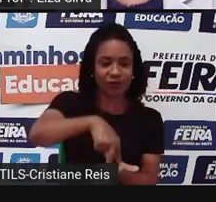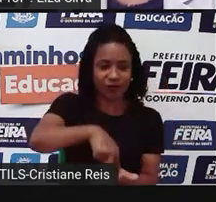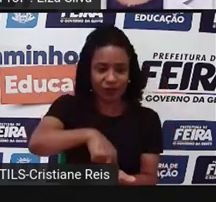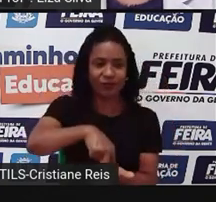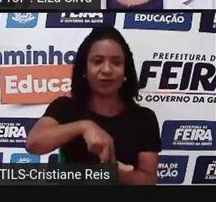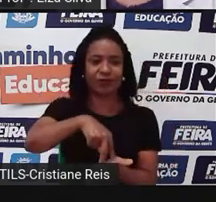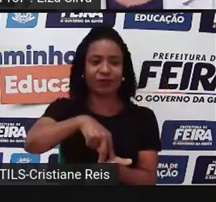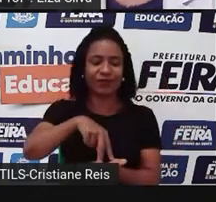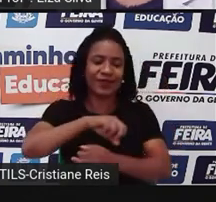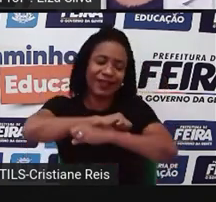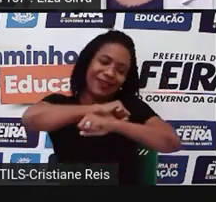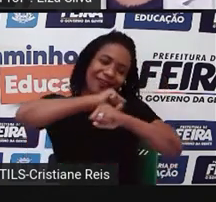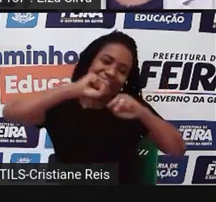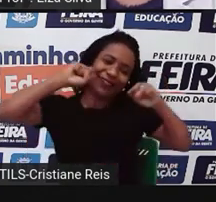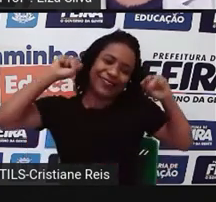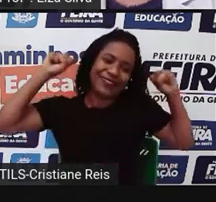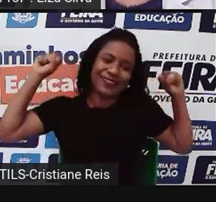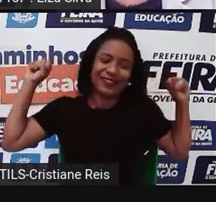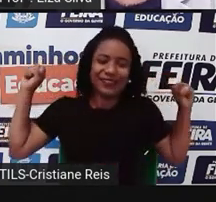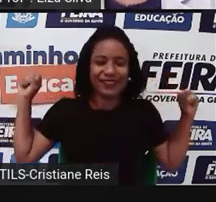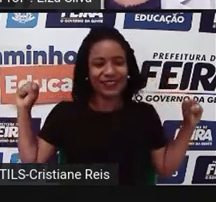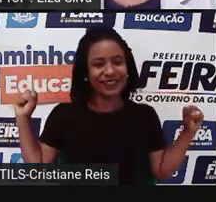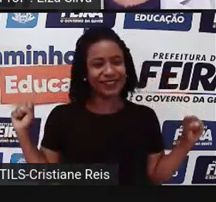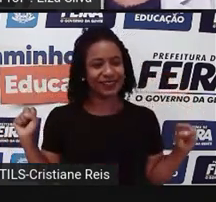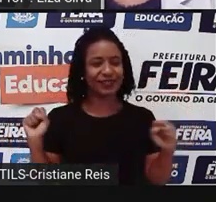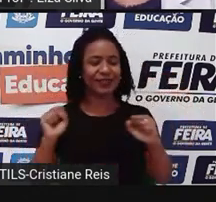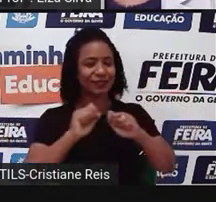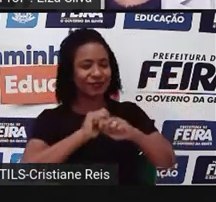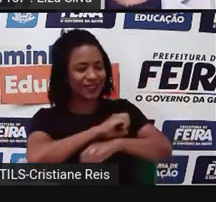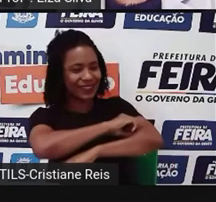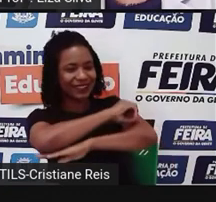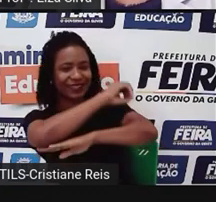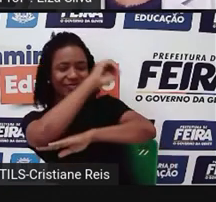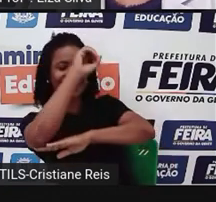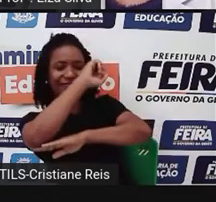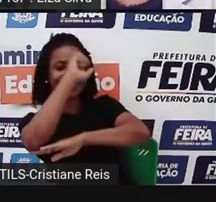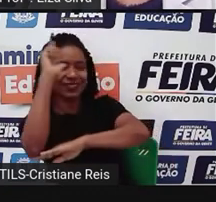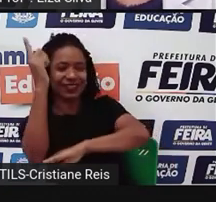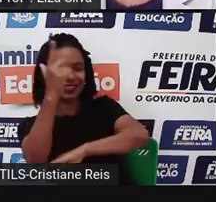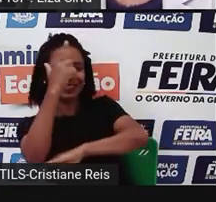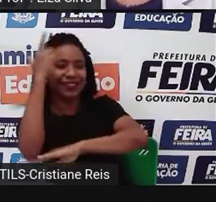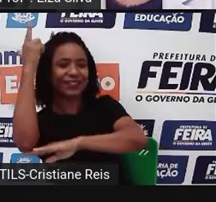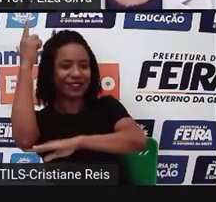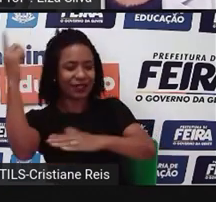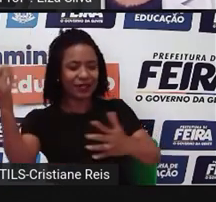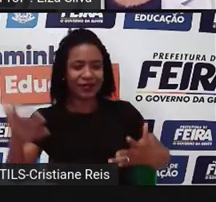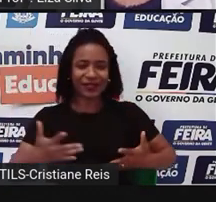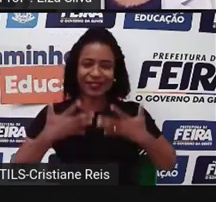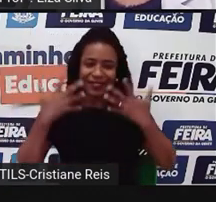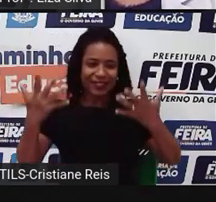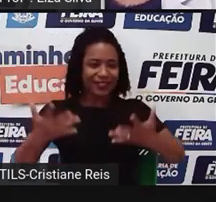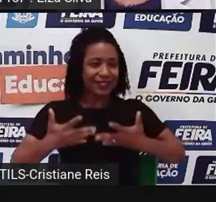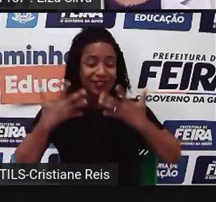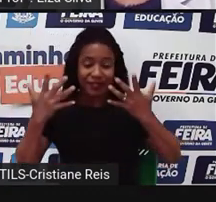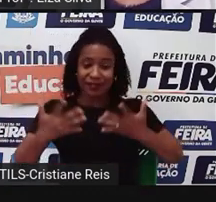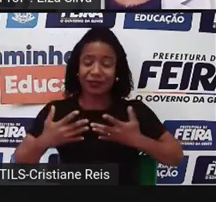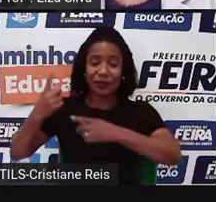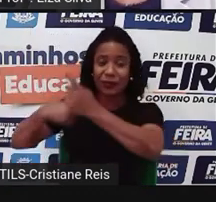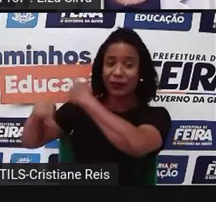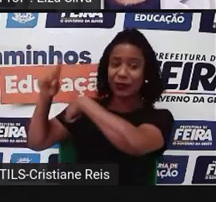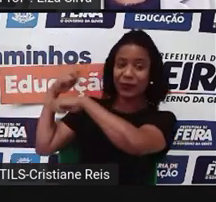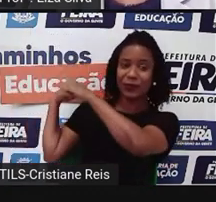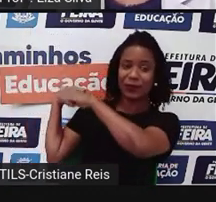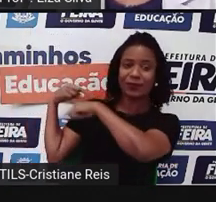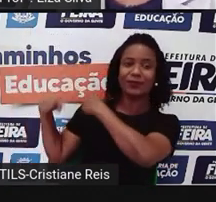que é maravilhosamente claro, eu me levanto. Trazendo os presentes que meus ancestrais deram.